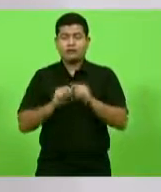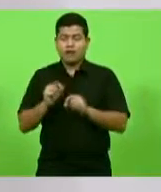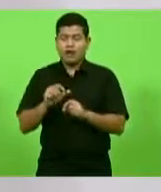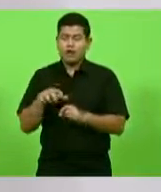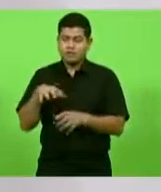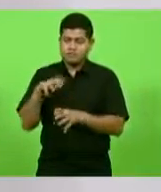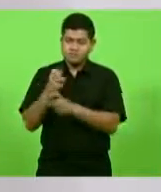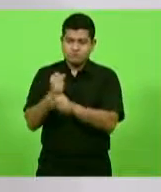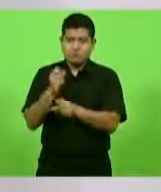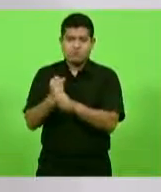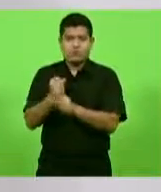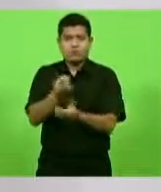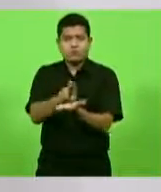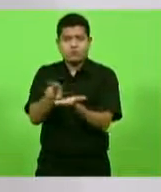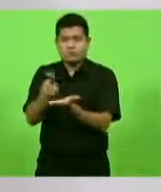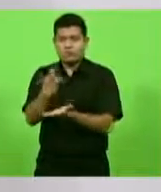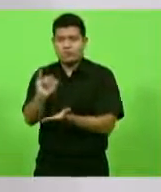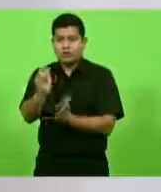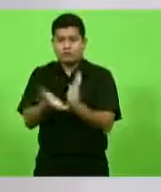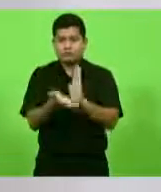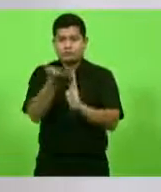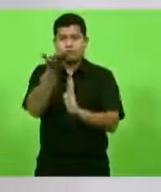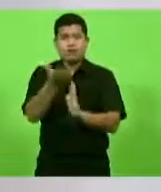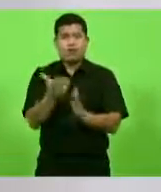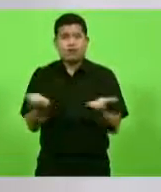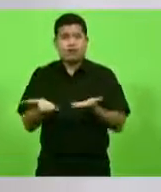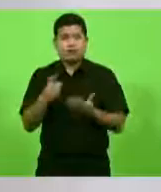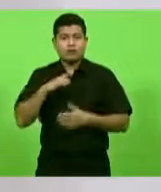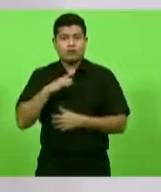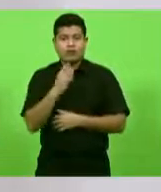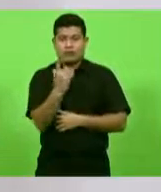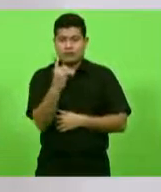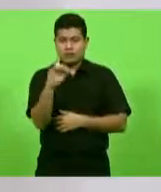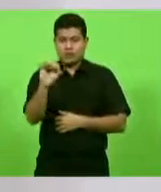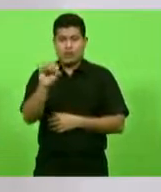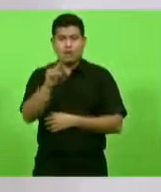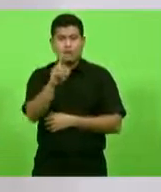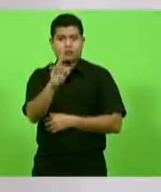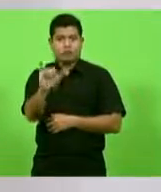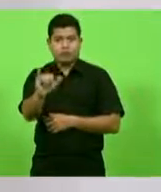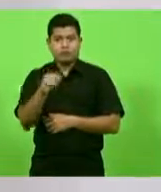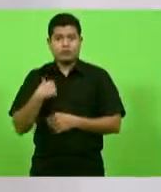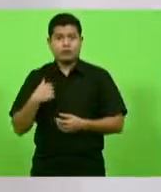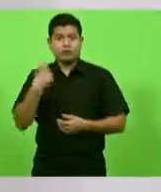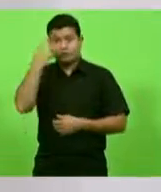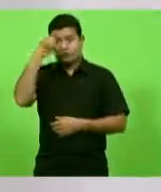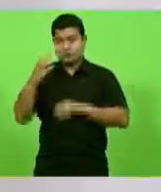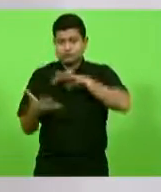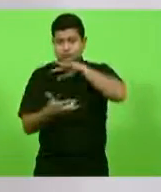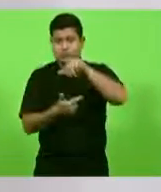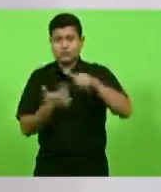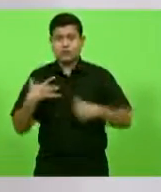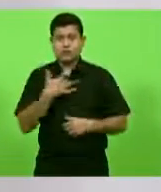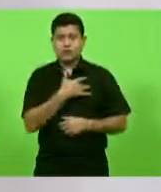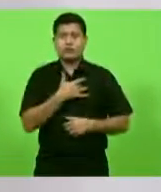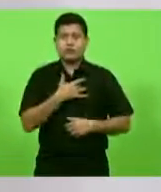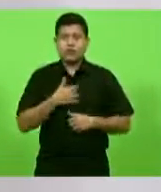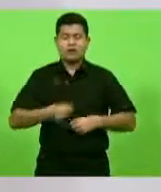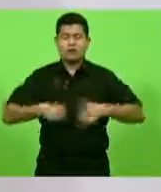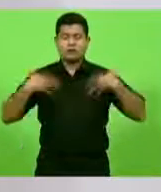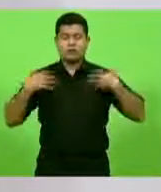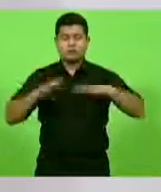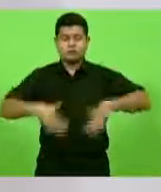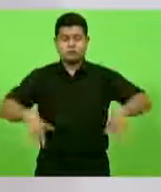10 UTI. Então, nesse Dia Mundial da Saúde, fazendo homenagem a todos os profissionais da